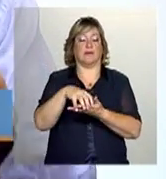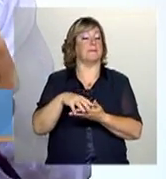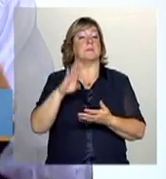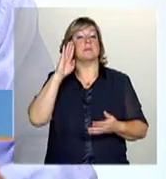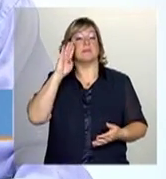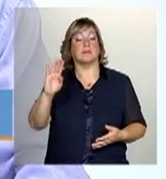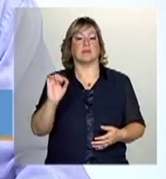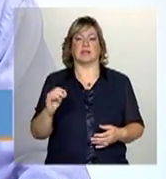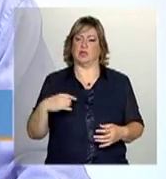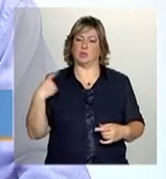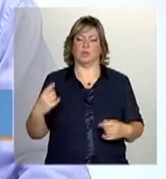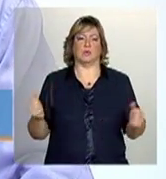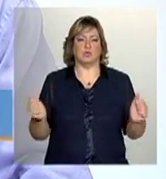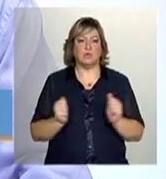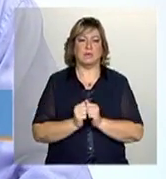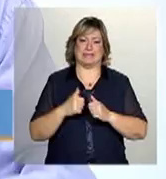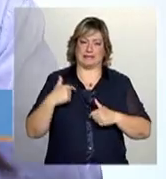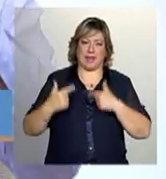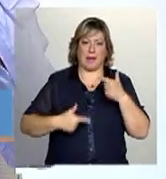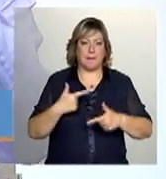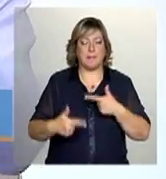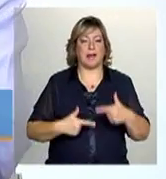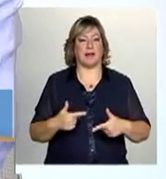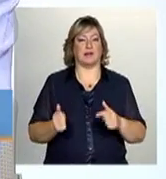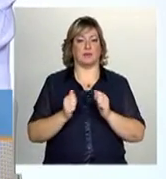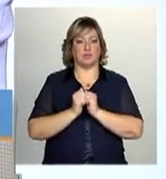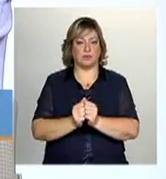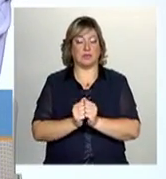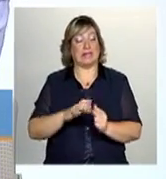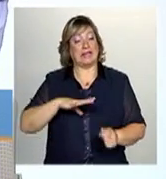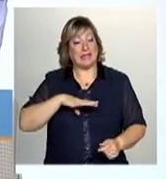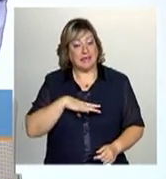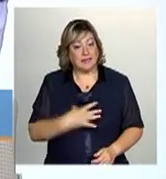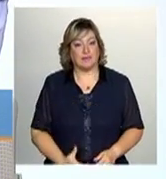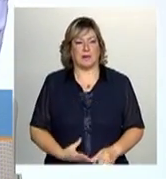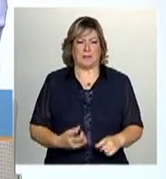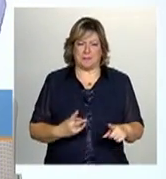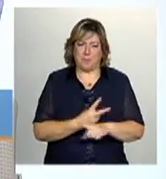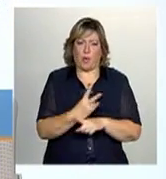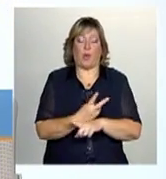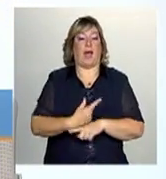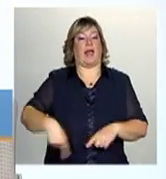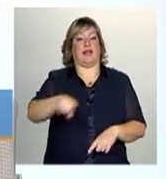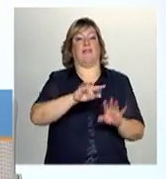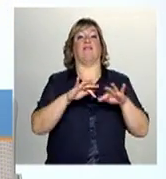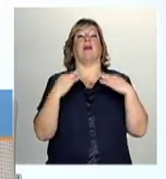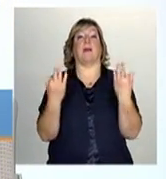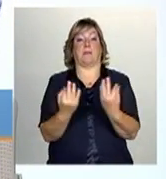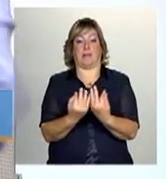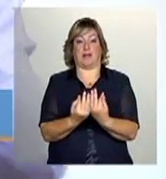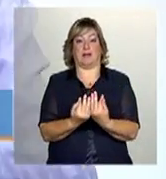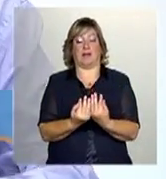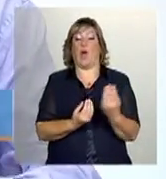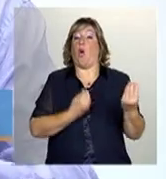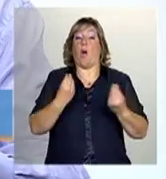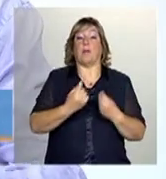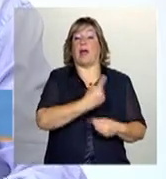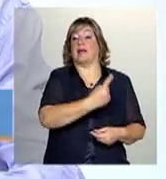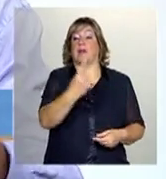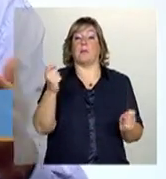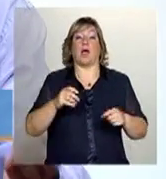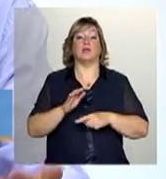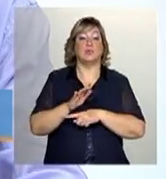de sair com um plano de ação dali, de enfrentar, de ir atrás dessas famílias, como que cada um pode ajudar,